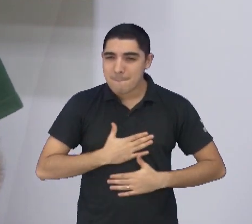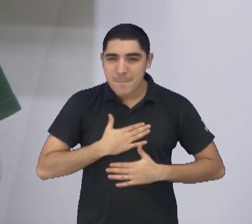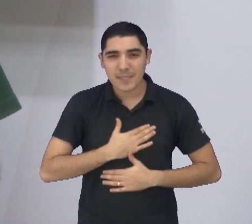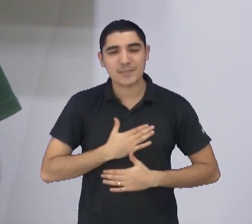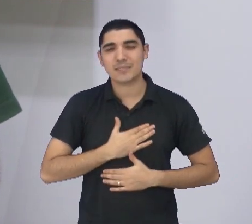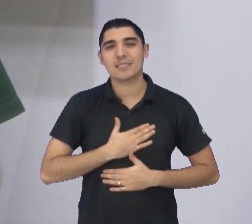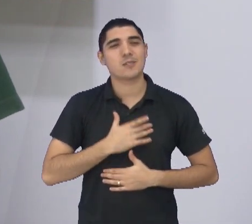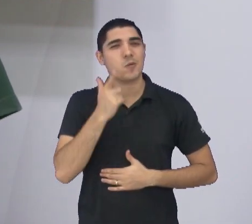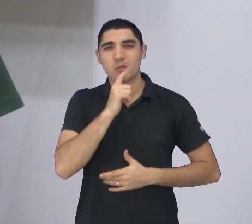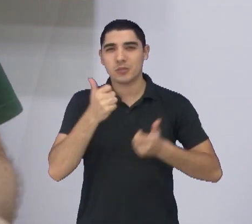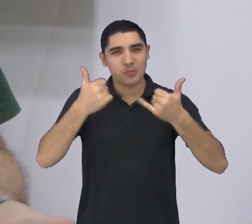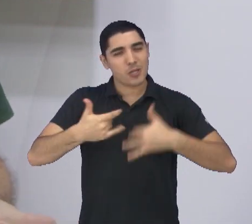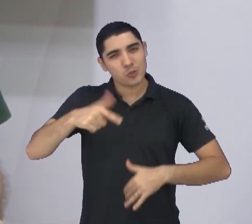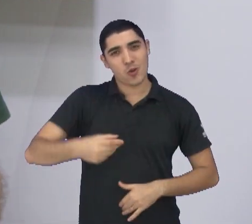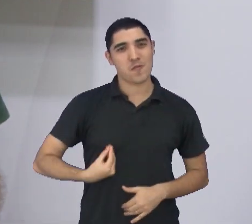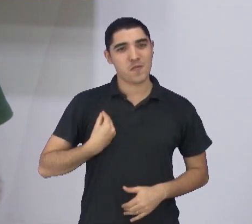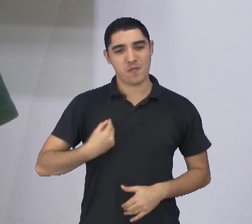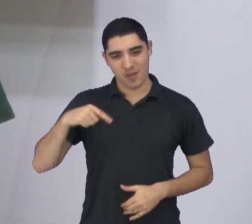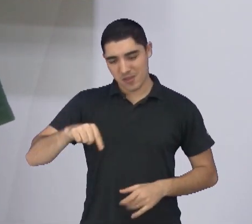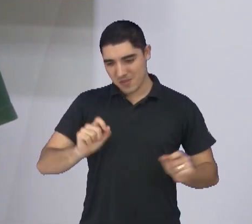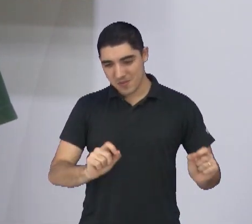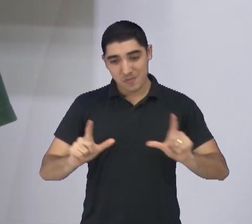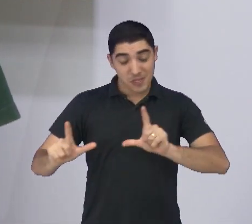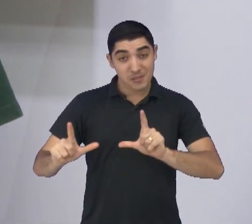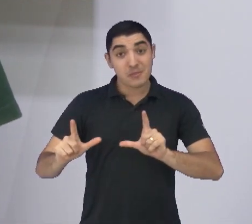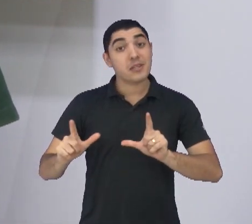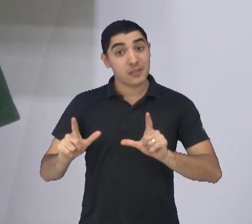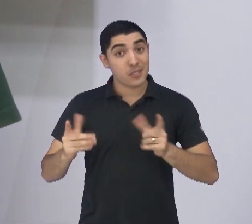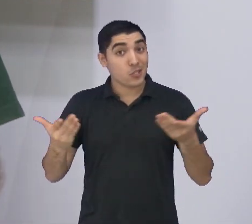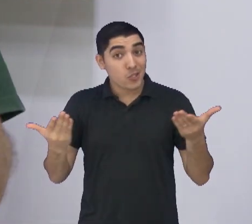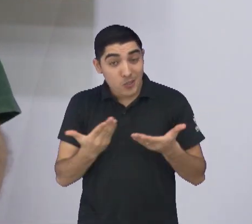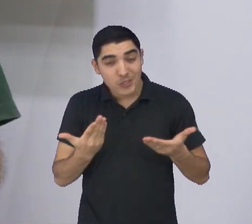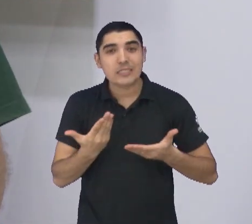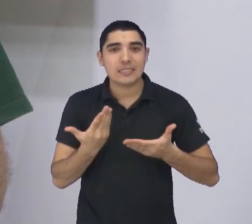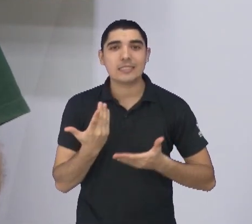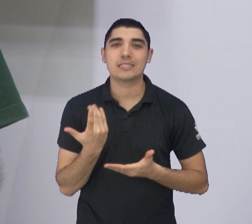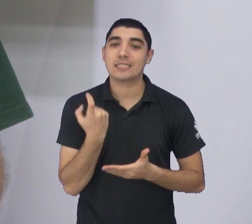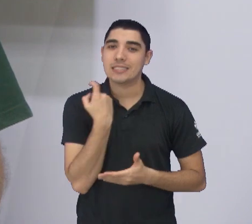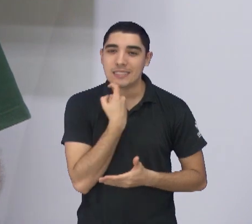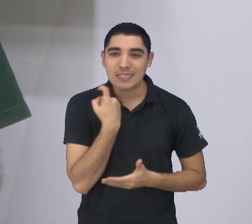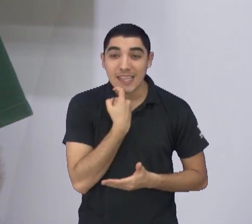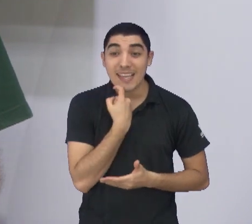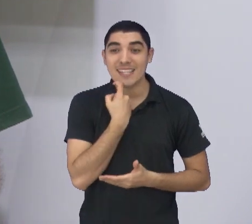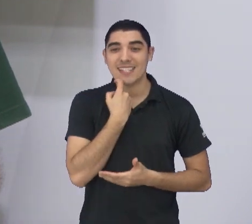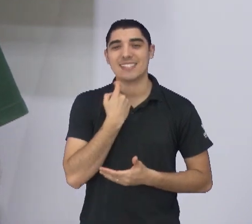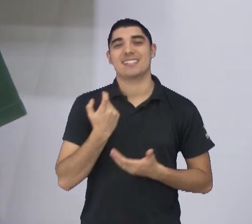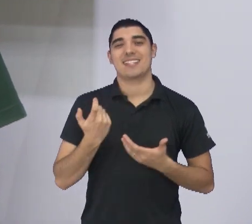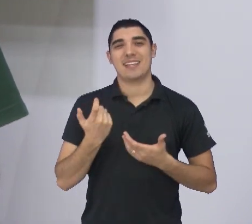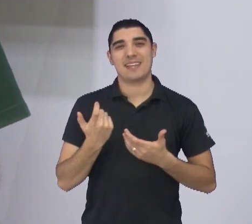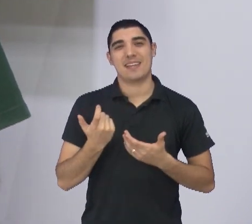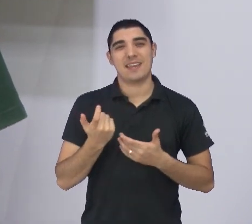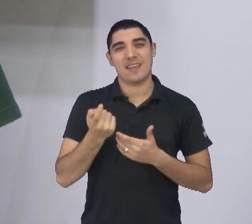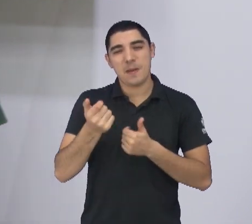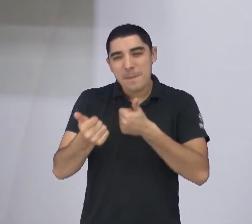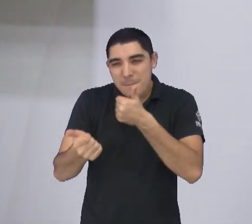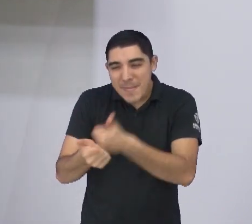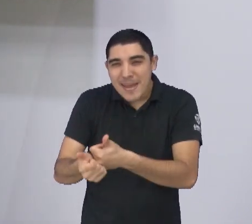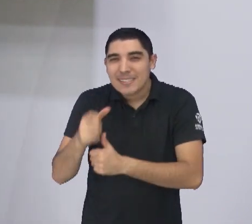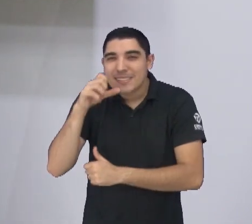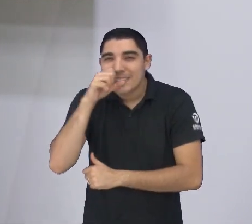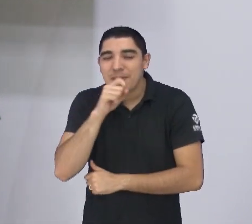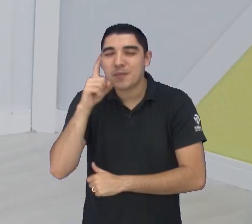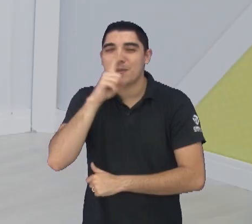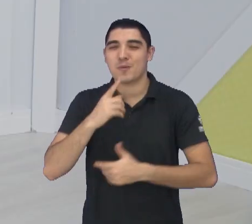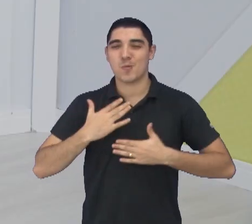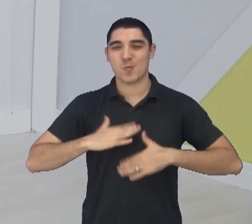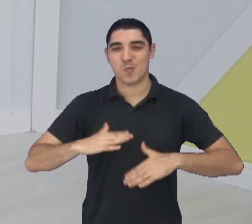inenarrável estar em mais um Hora do Esporte, ainda mais na sexta-feira, que a gente já vê aí, ó, chegando o sábado e o final de semana.